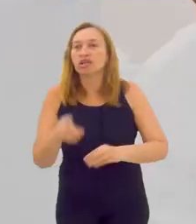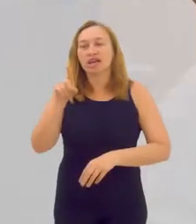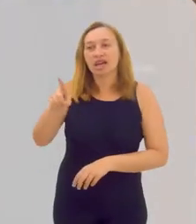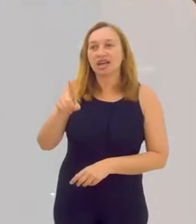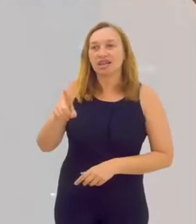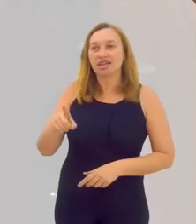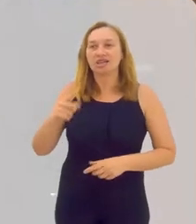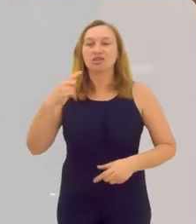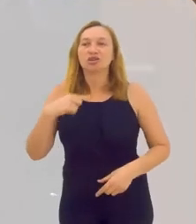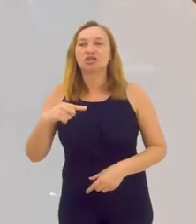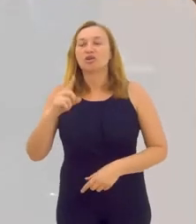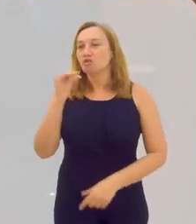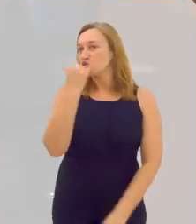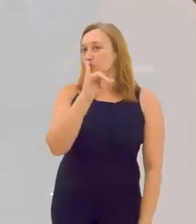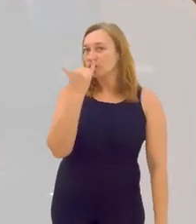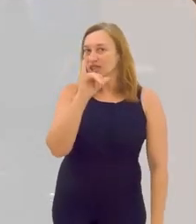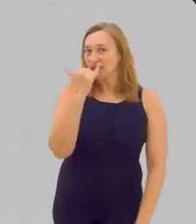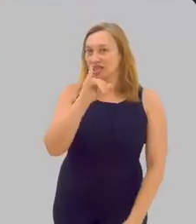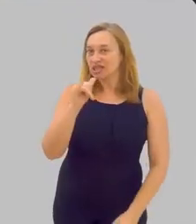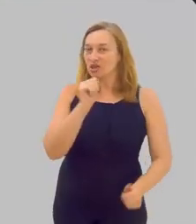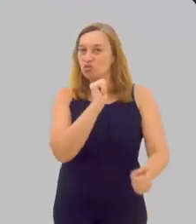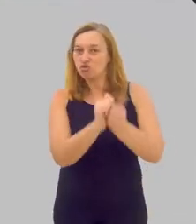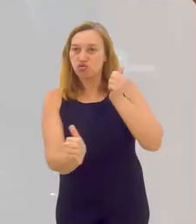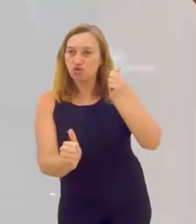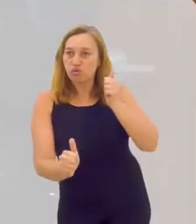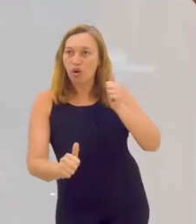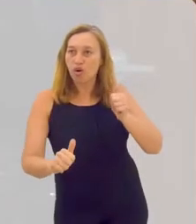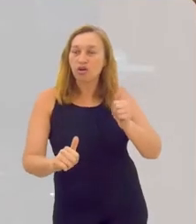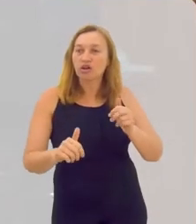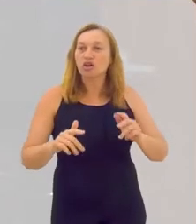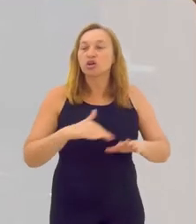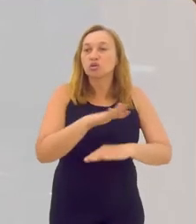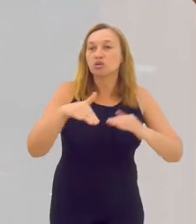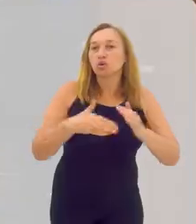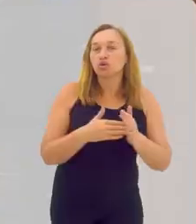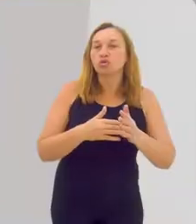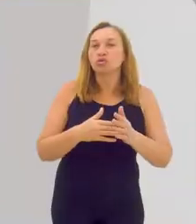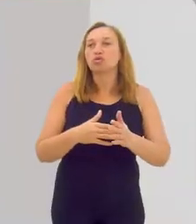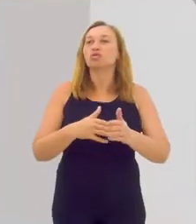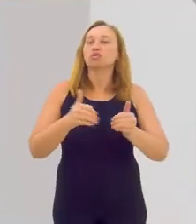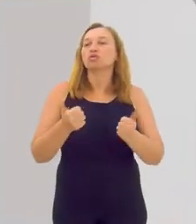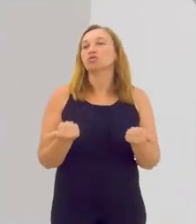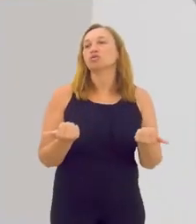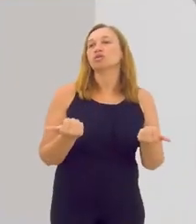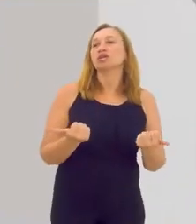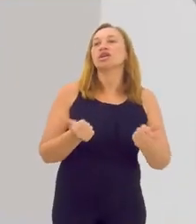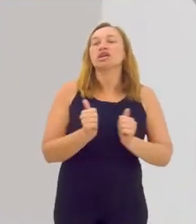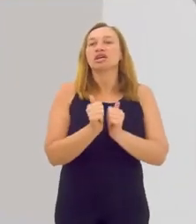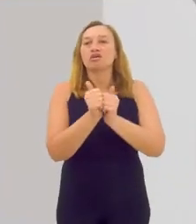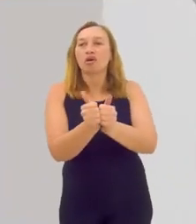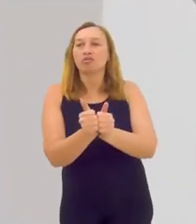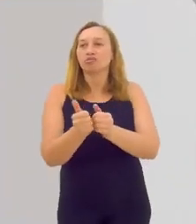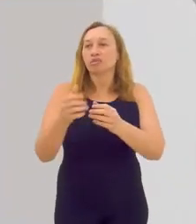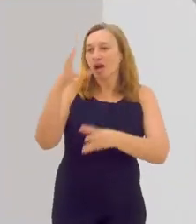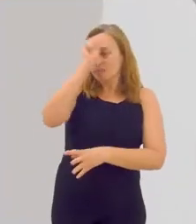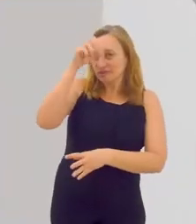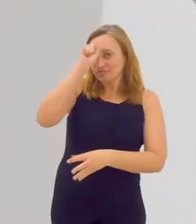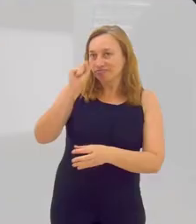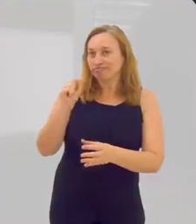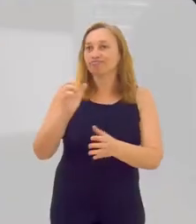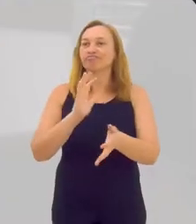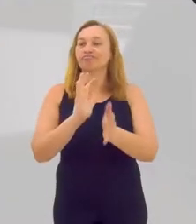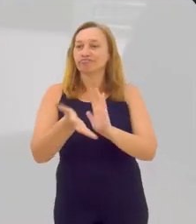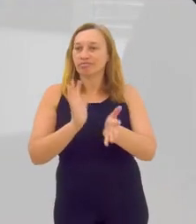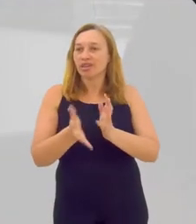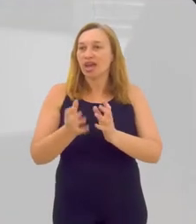Ele é torcedor do Fluminense, acompanha todos os jogos, do mesmo jeito que presta atenção nas aulas